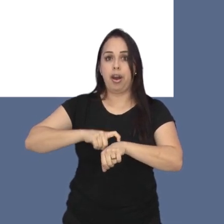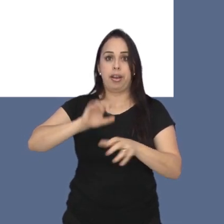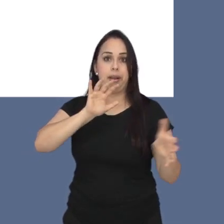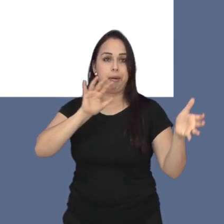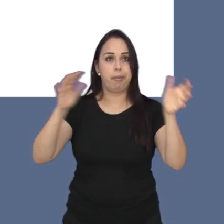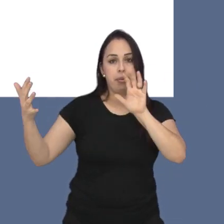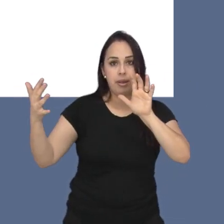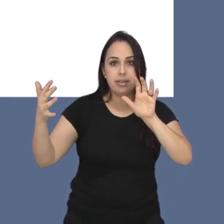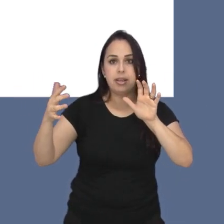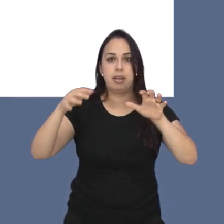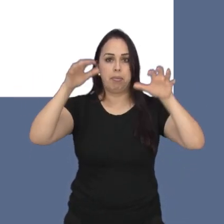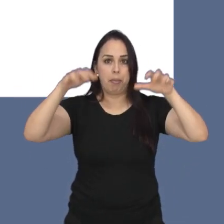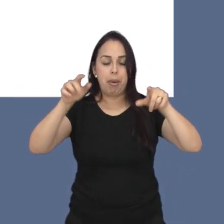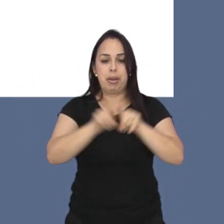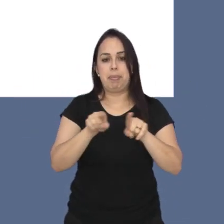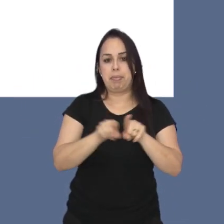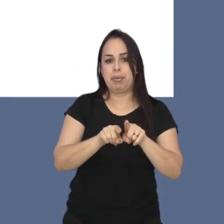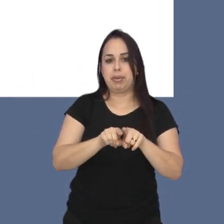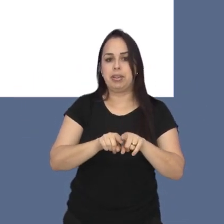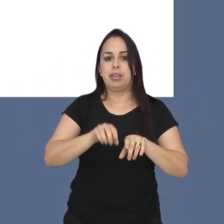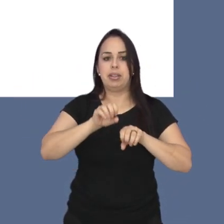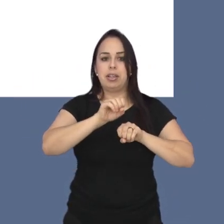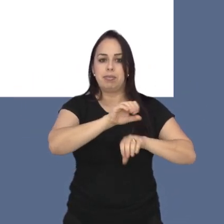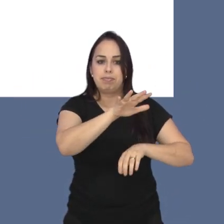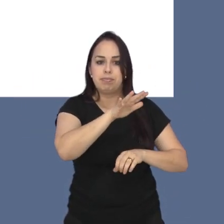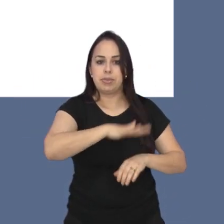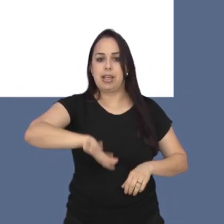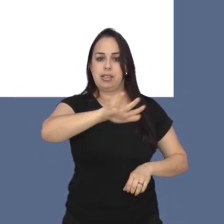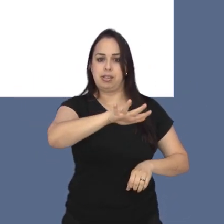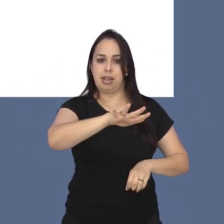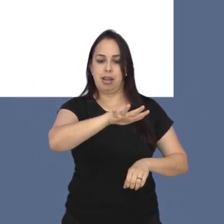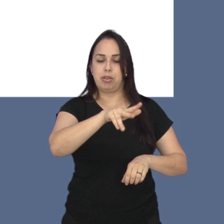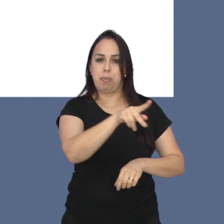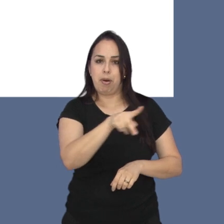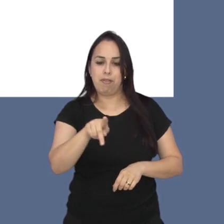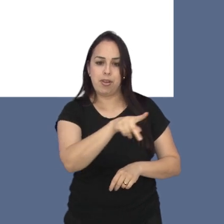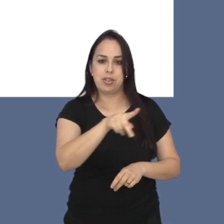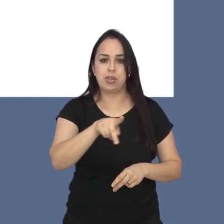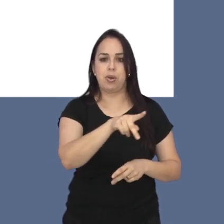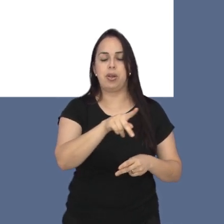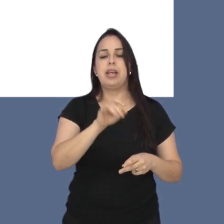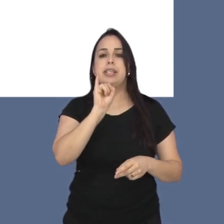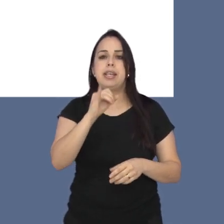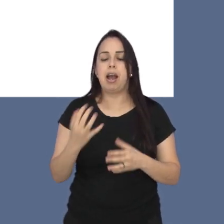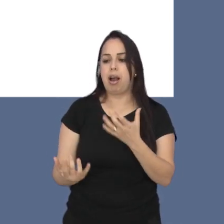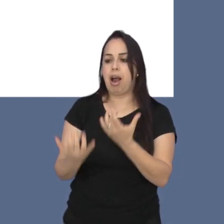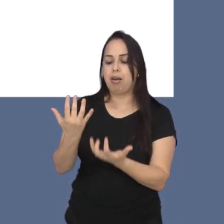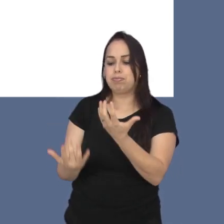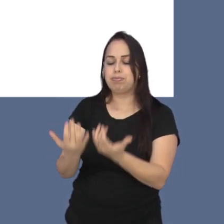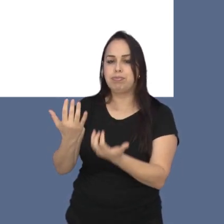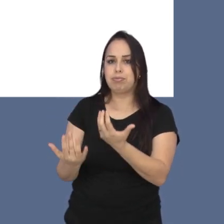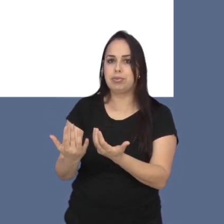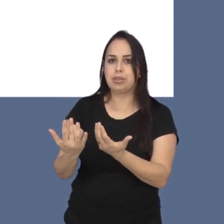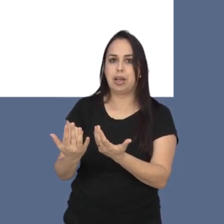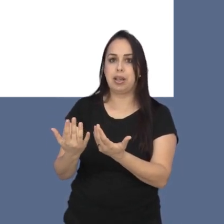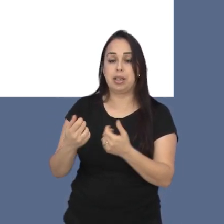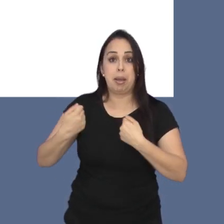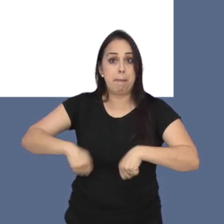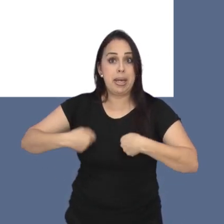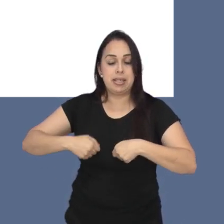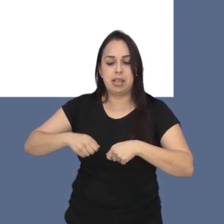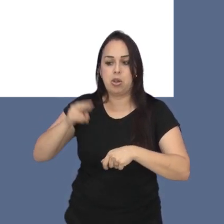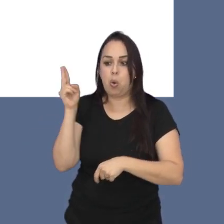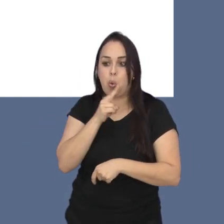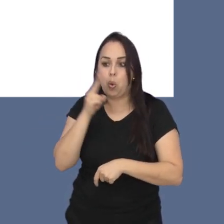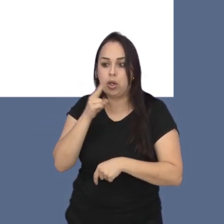enfrentamento de desastres, a capacitação de todo o ambiente escolar para situações como incêndio e ocorrências que demandam primeiros